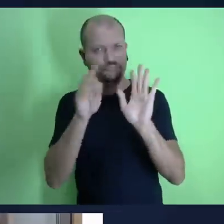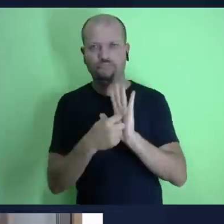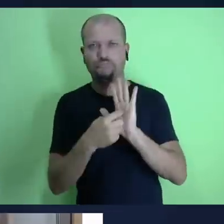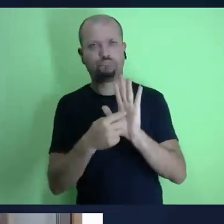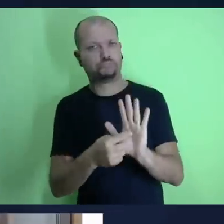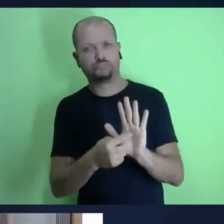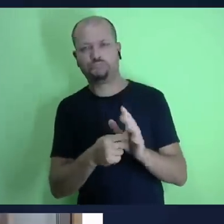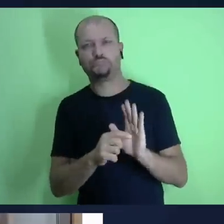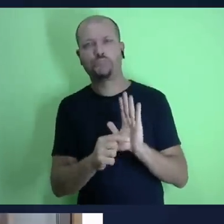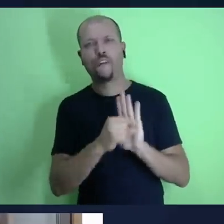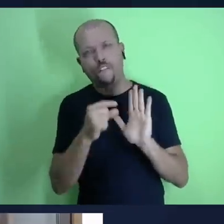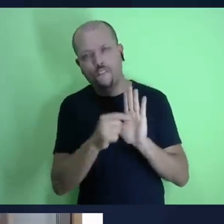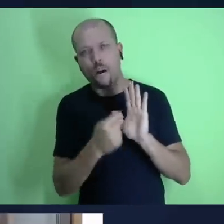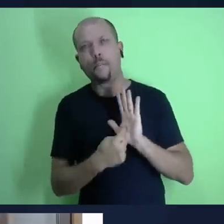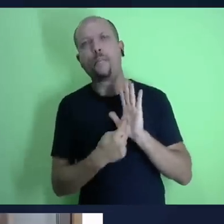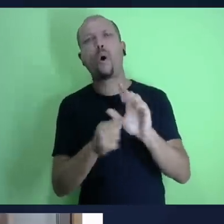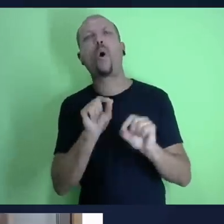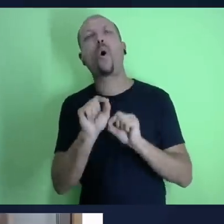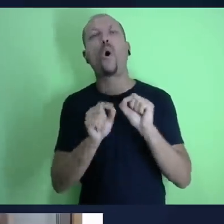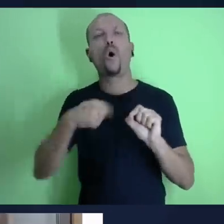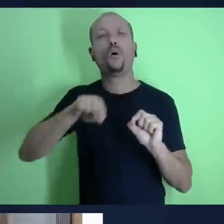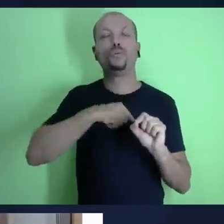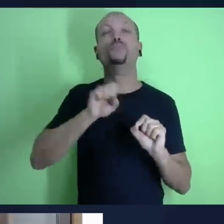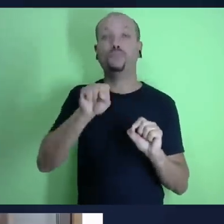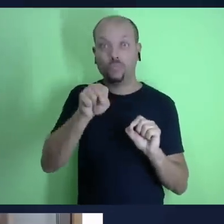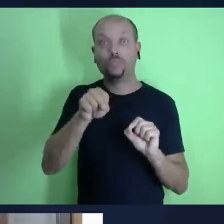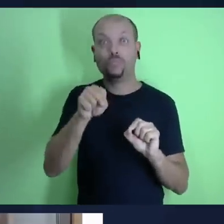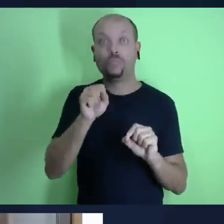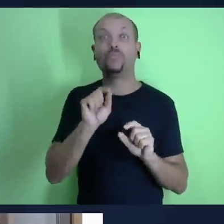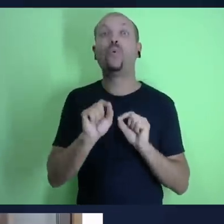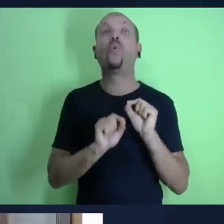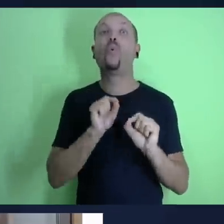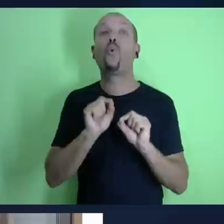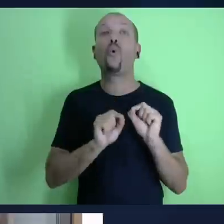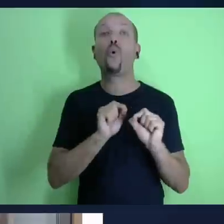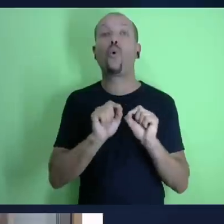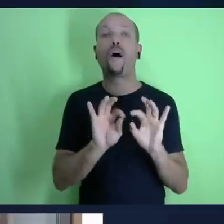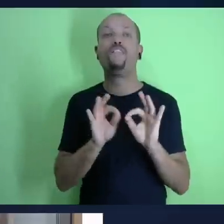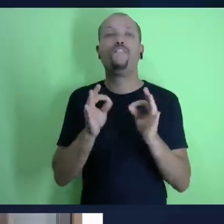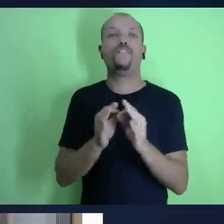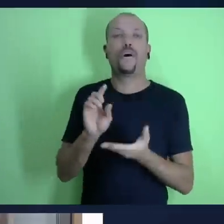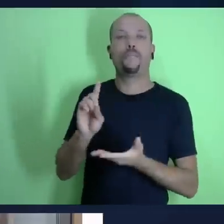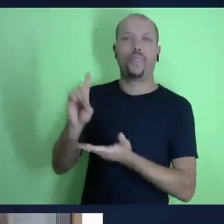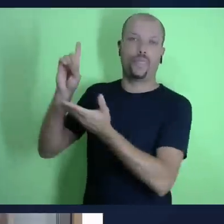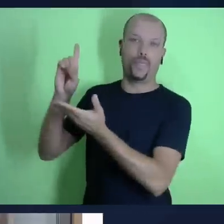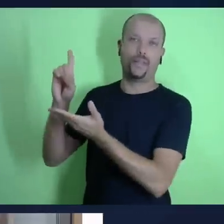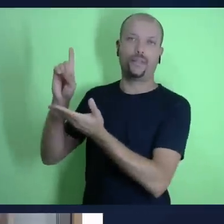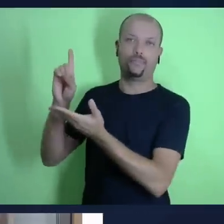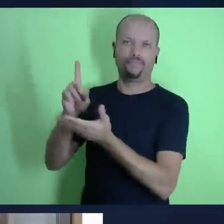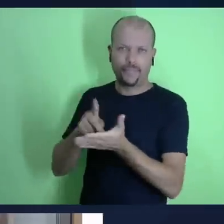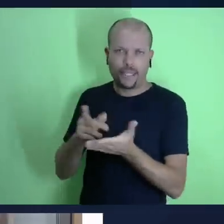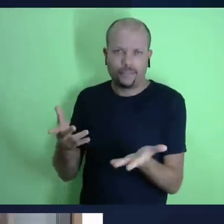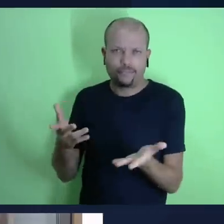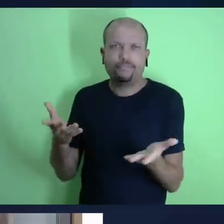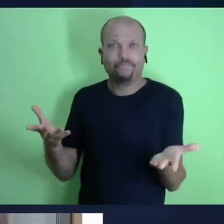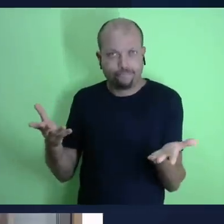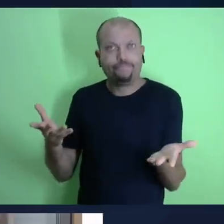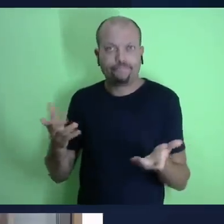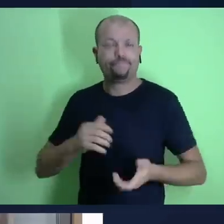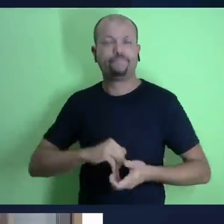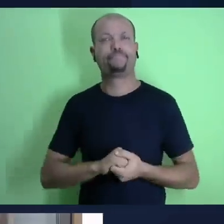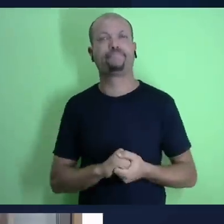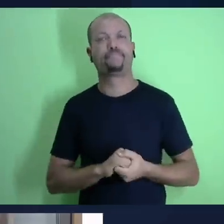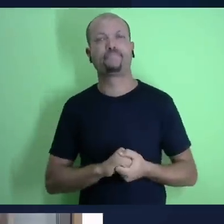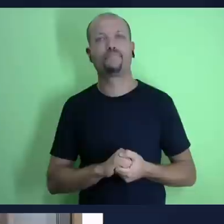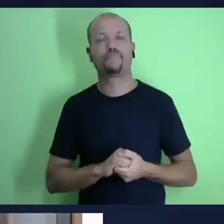contexto de deus como sendo pai e nós sendo parte da família